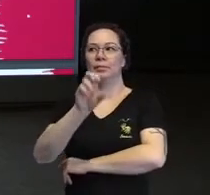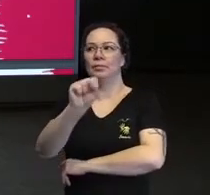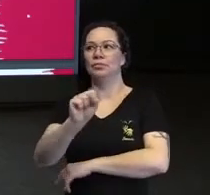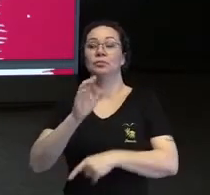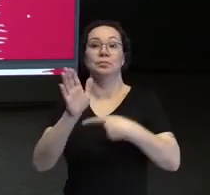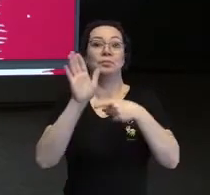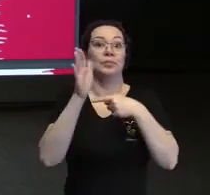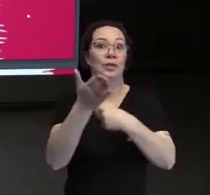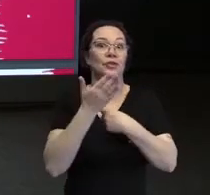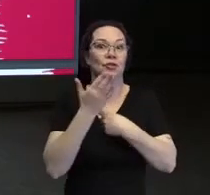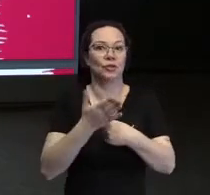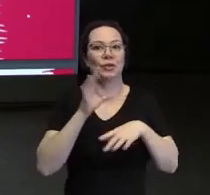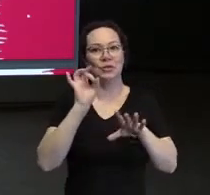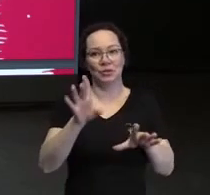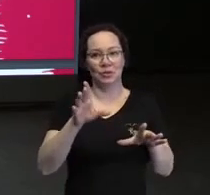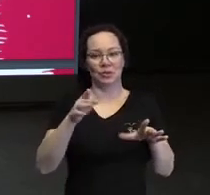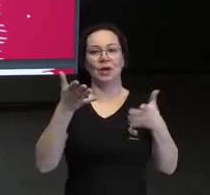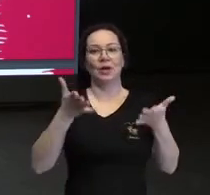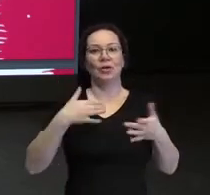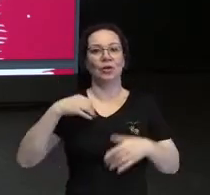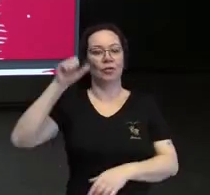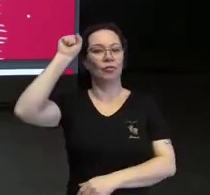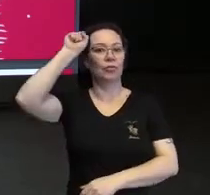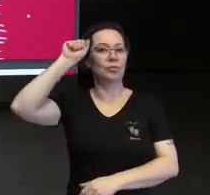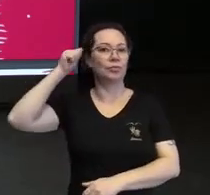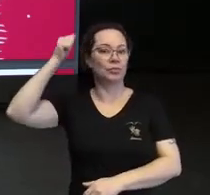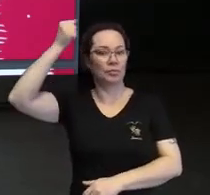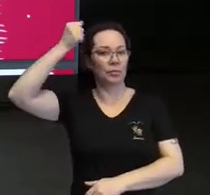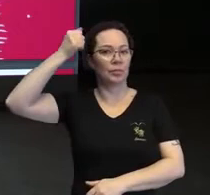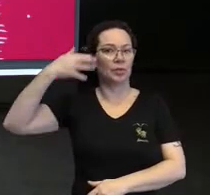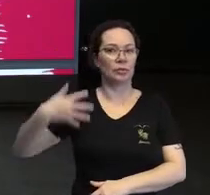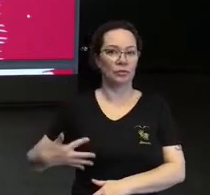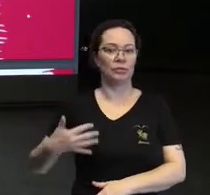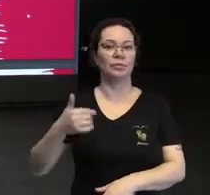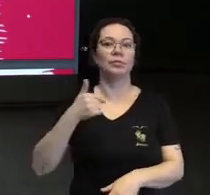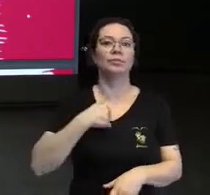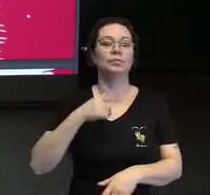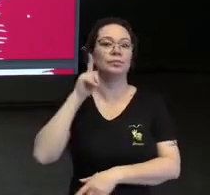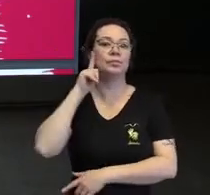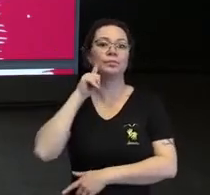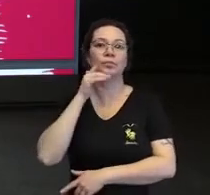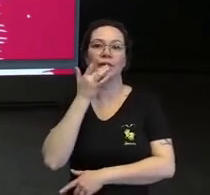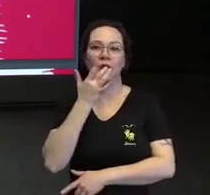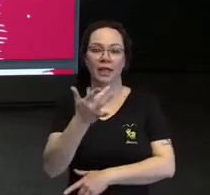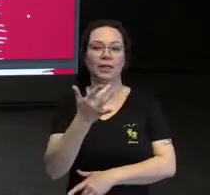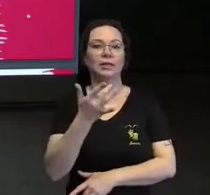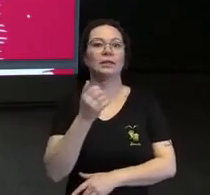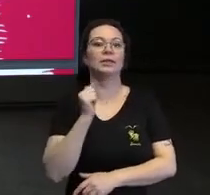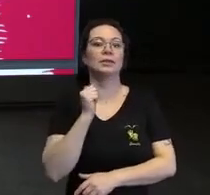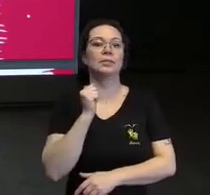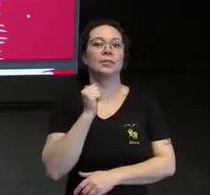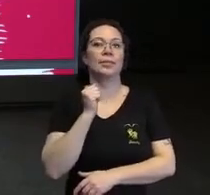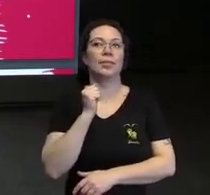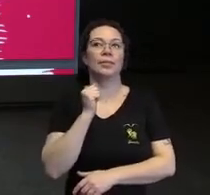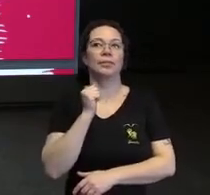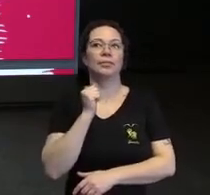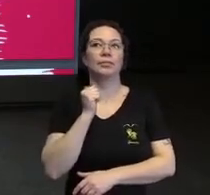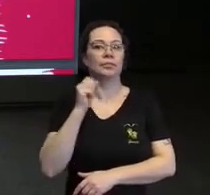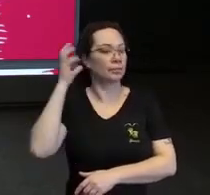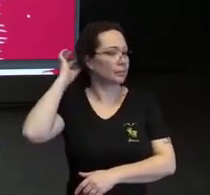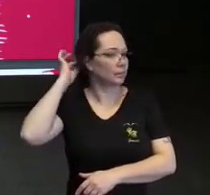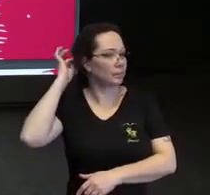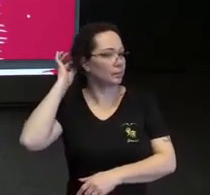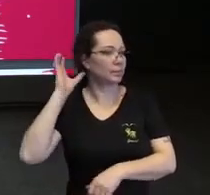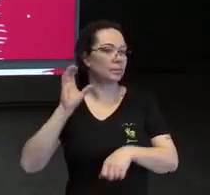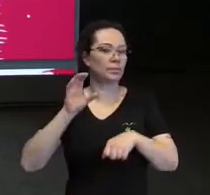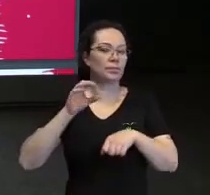e é isso, eu vou me autodescrever. Eu sou branca, pele branca, tenho cabelos